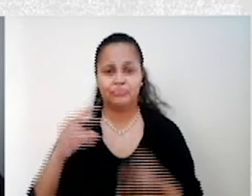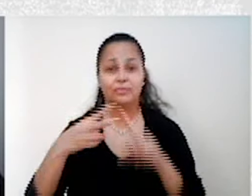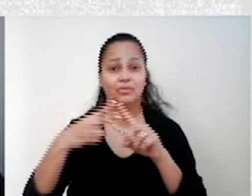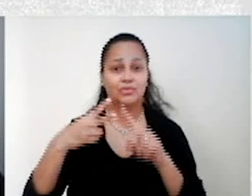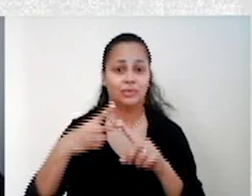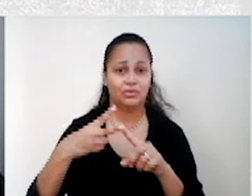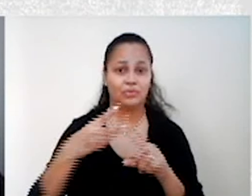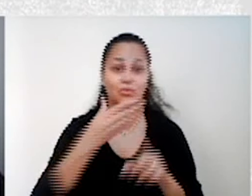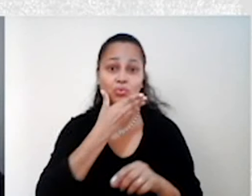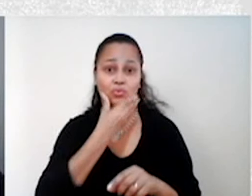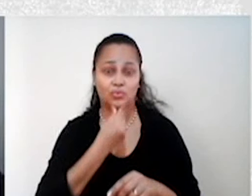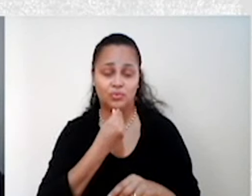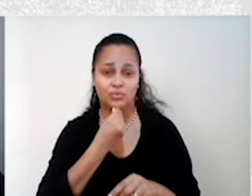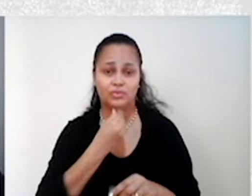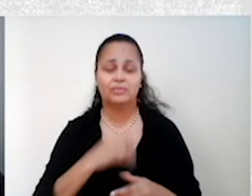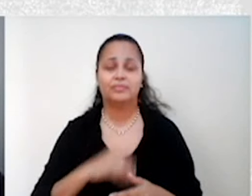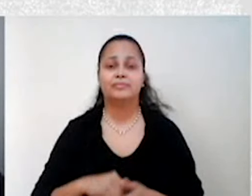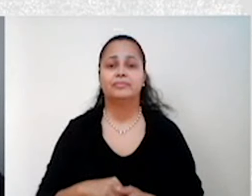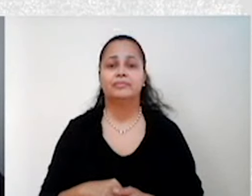Hitler.